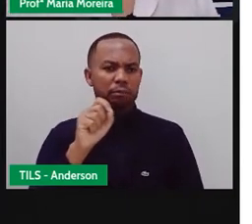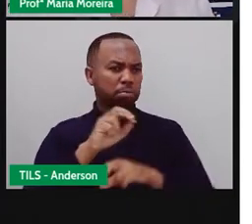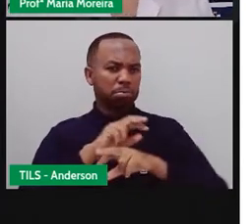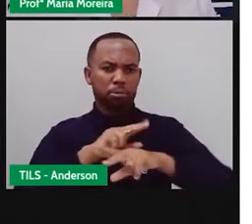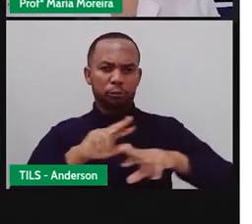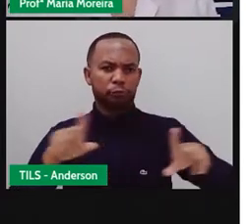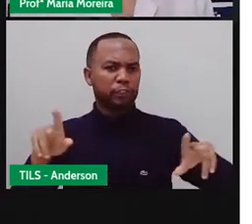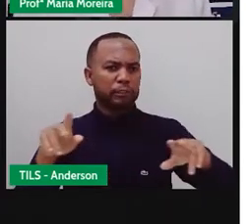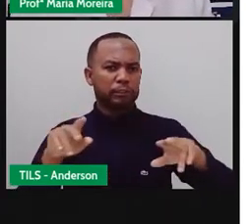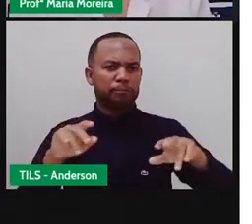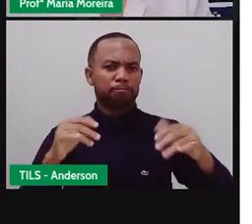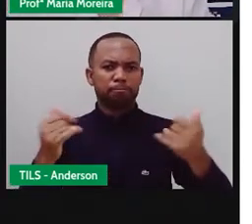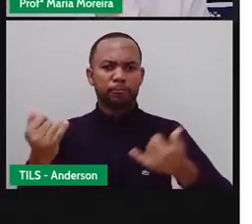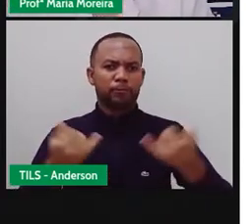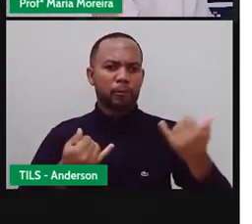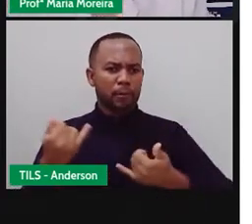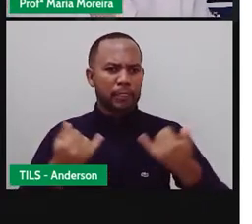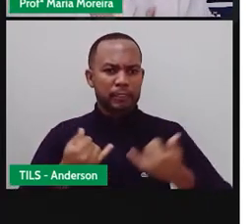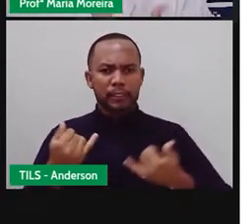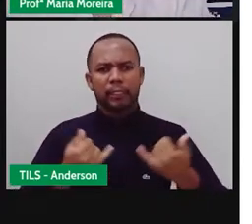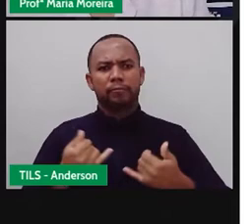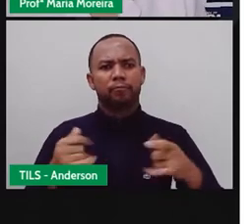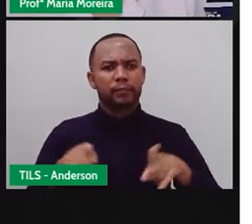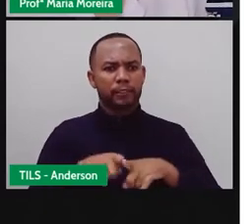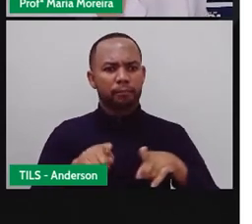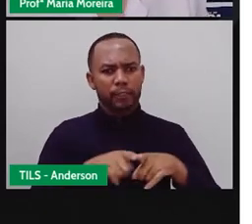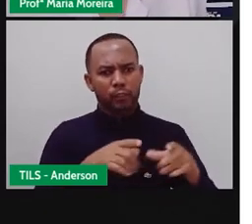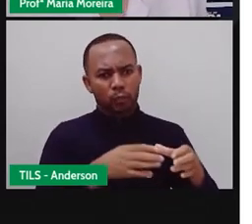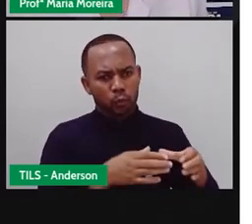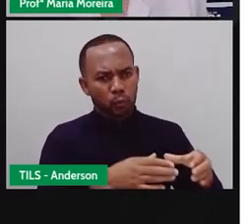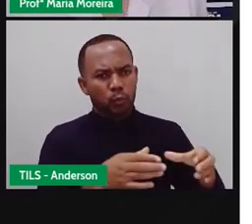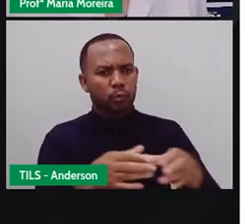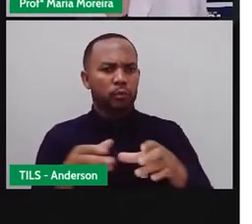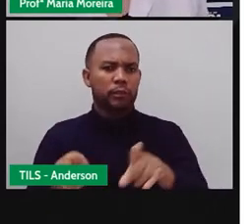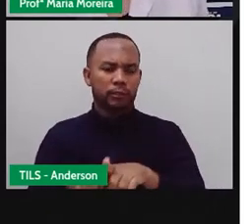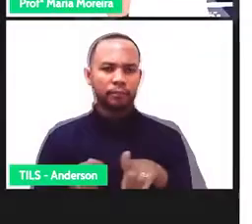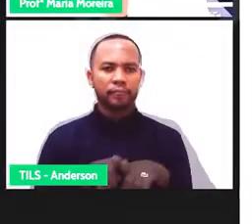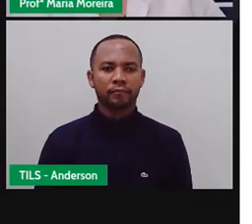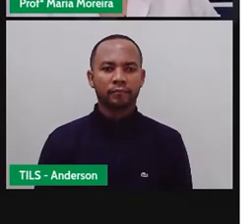todos. Então, isso é o meio de comunicação em massa, tá?